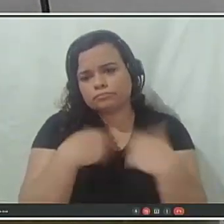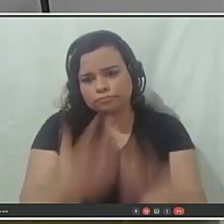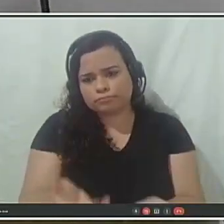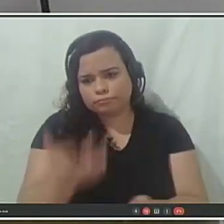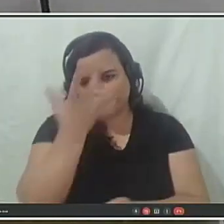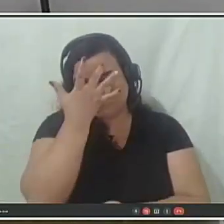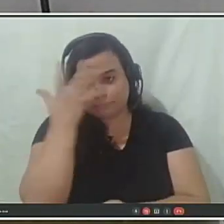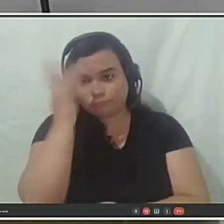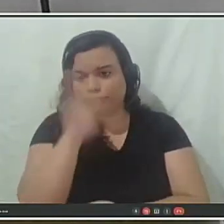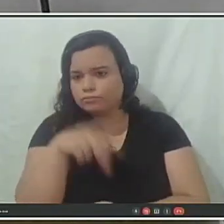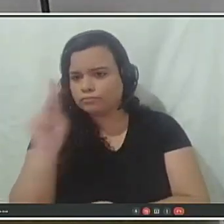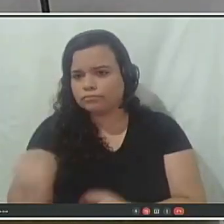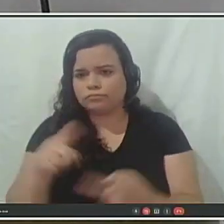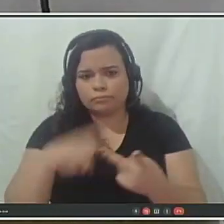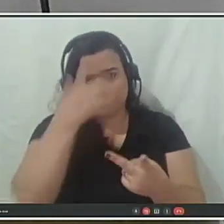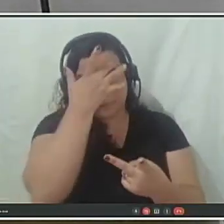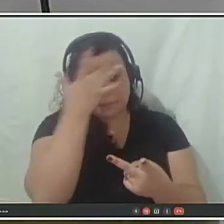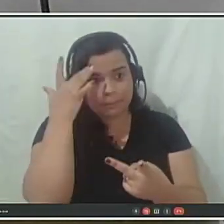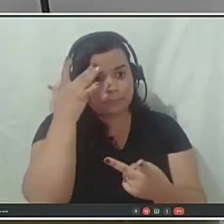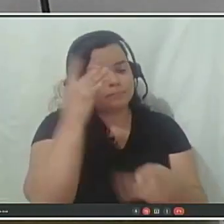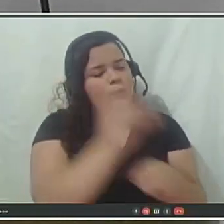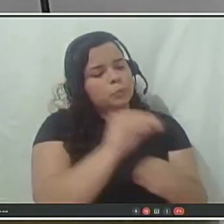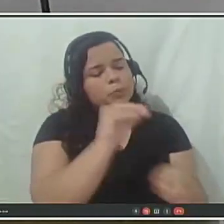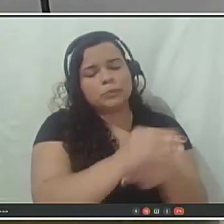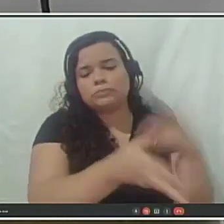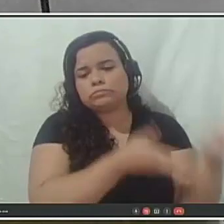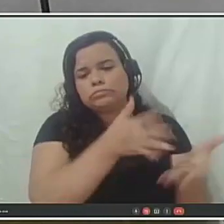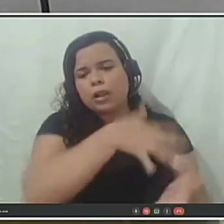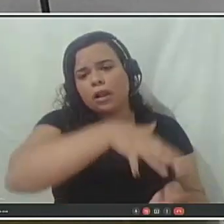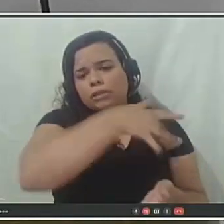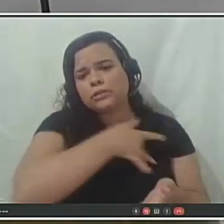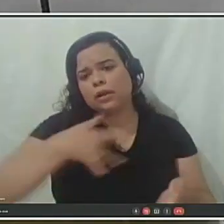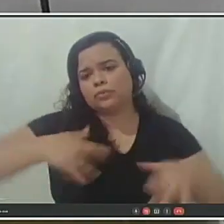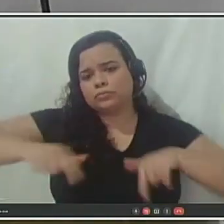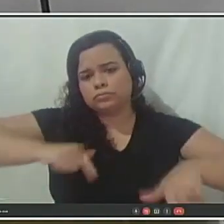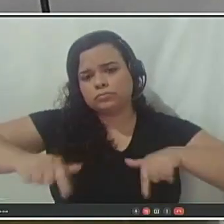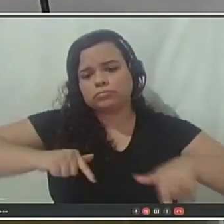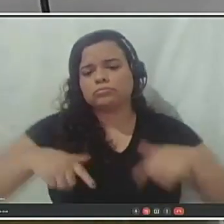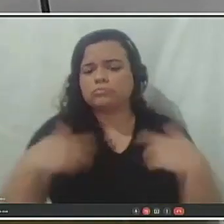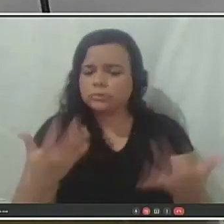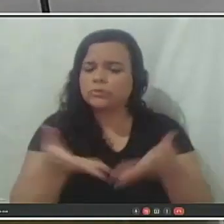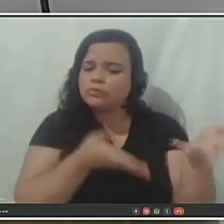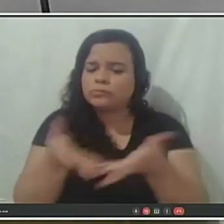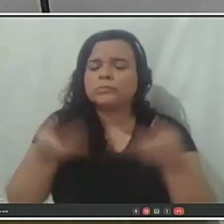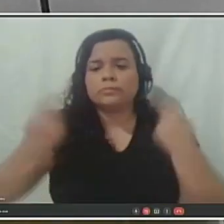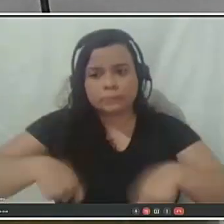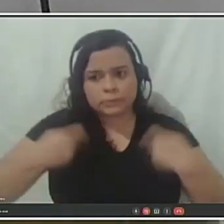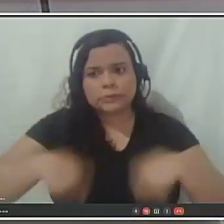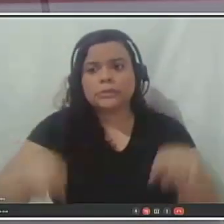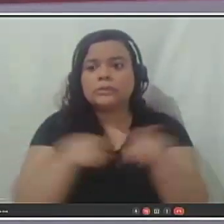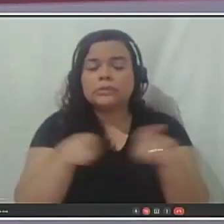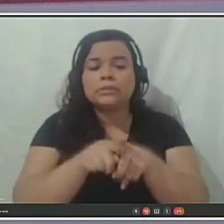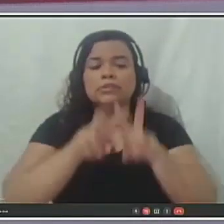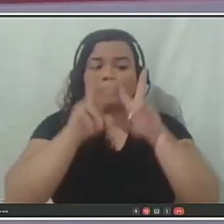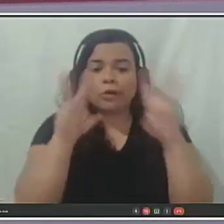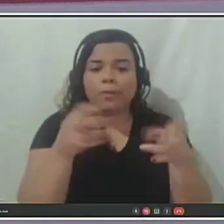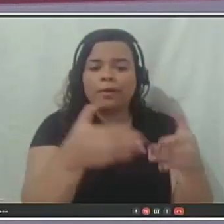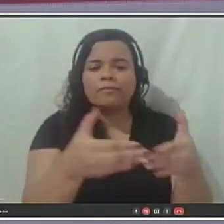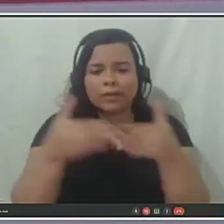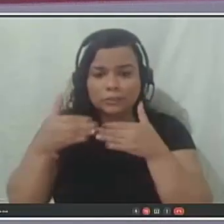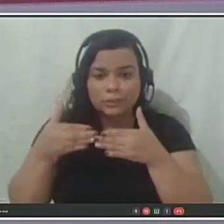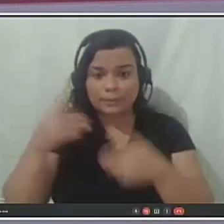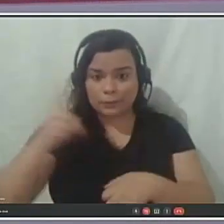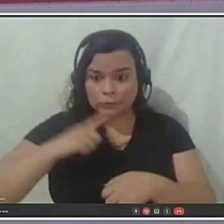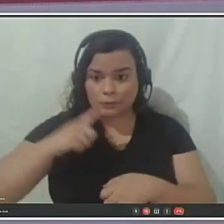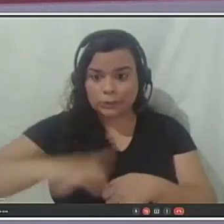ou exposto a algum risco. E ali, está dizendo que será computado afastamento para usufruir licença-prêmio,